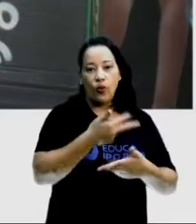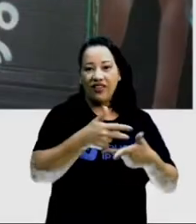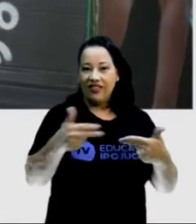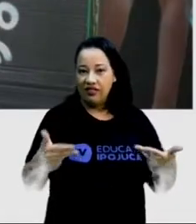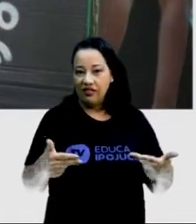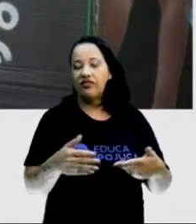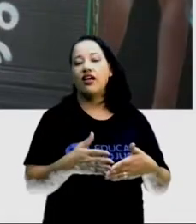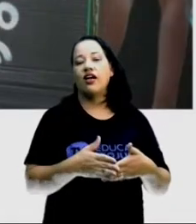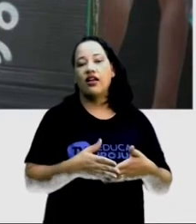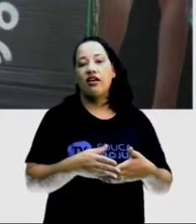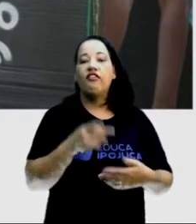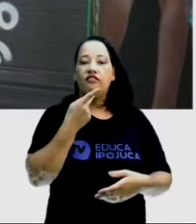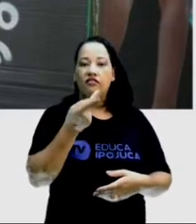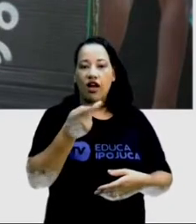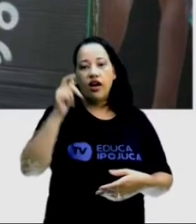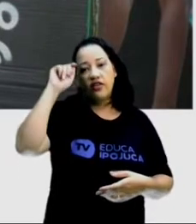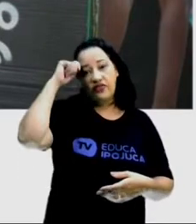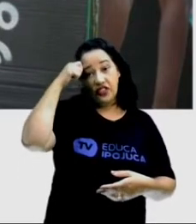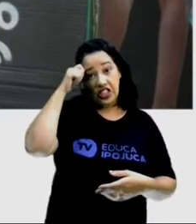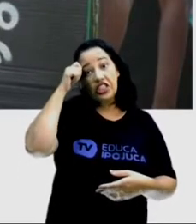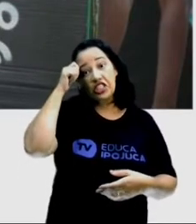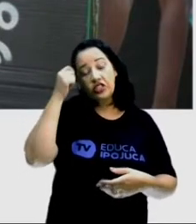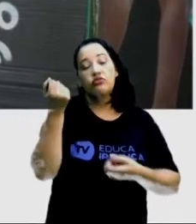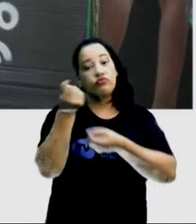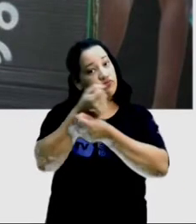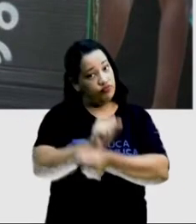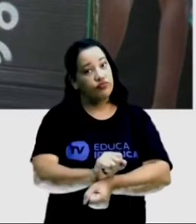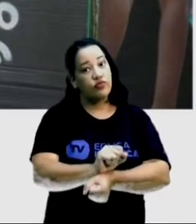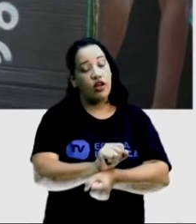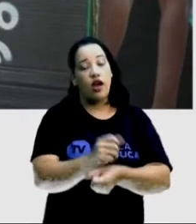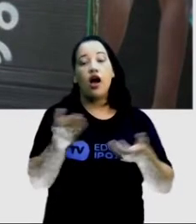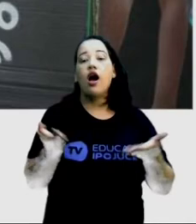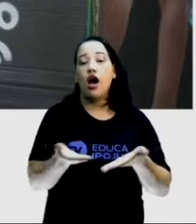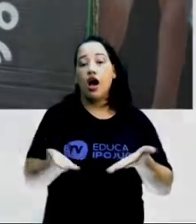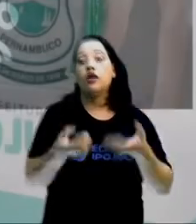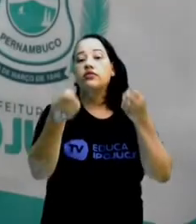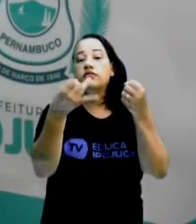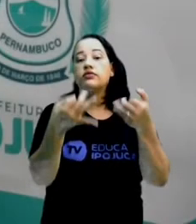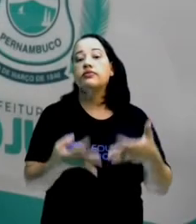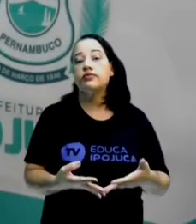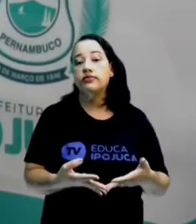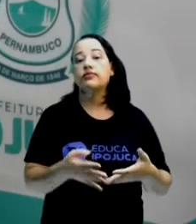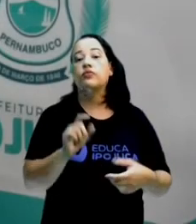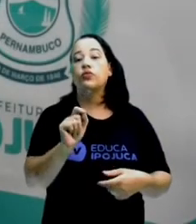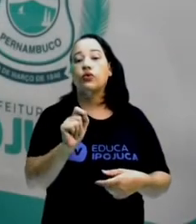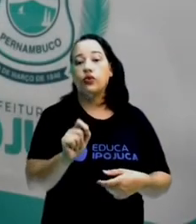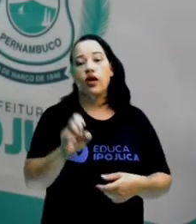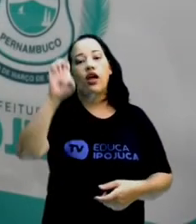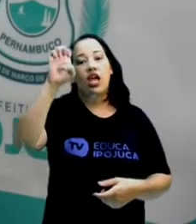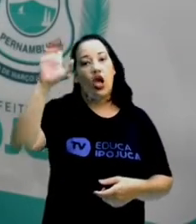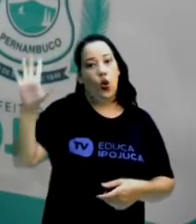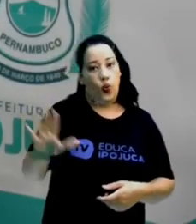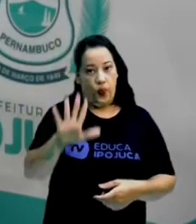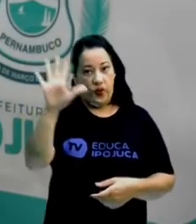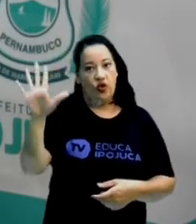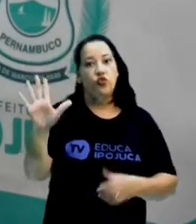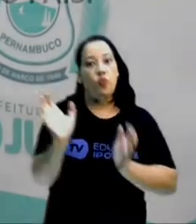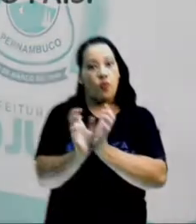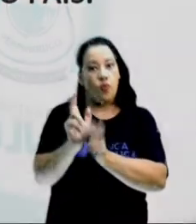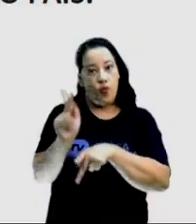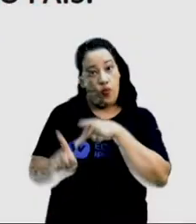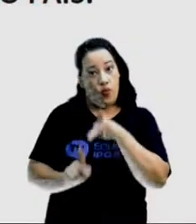agora dos africanos que vieram para cá escravizados e agora vou falar um pouco sobre os europeus, certo?